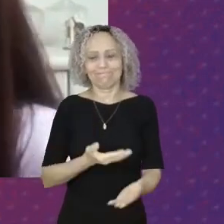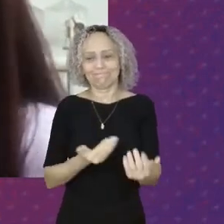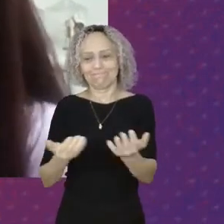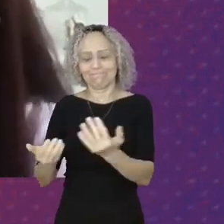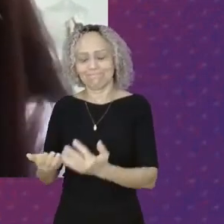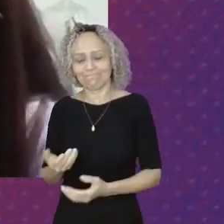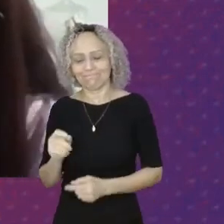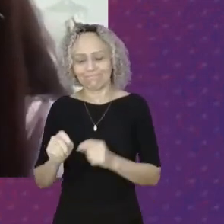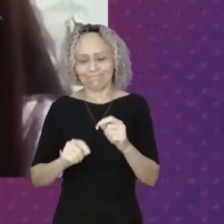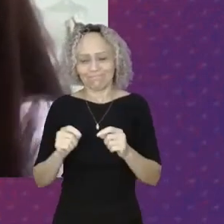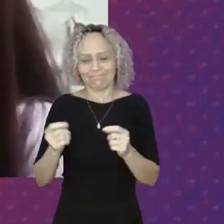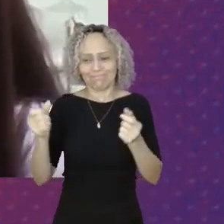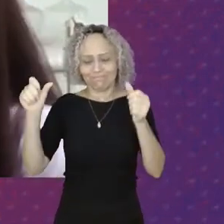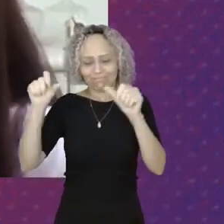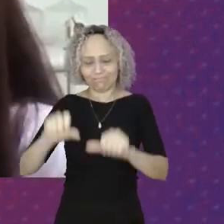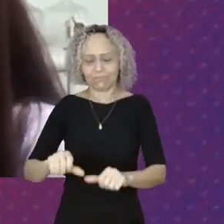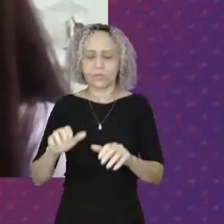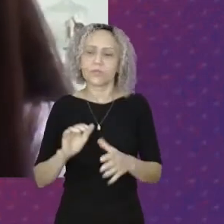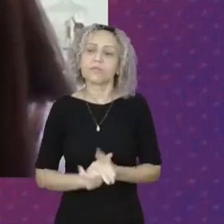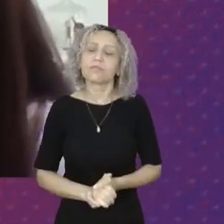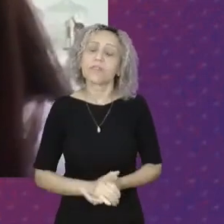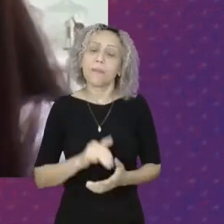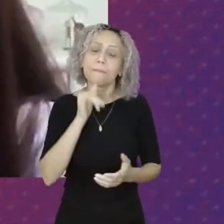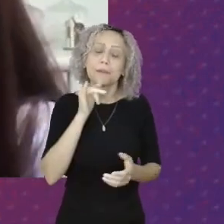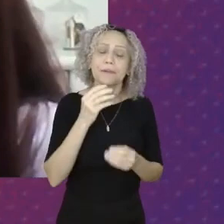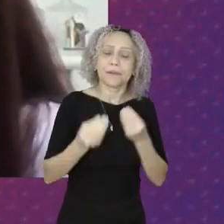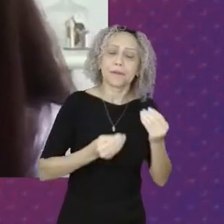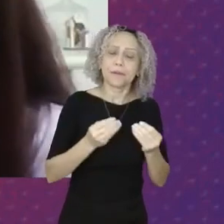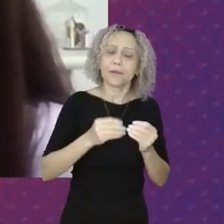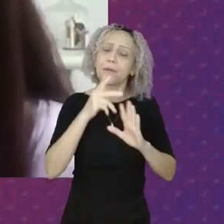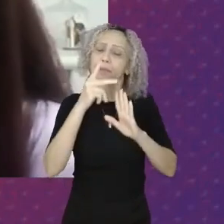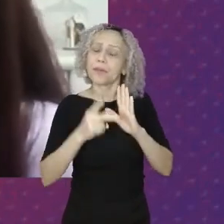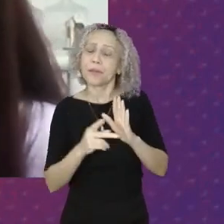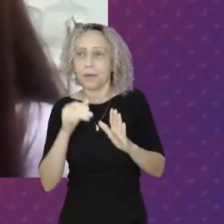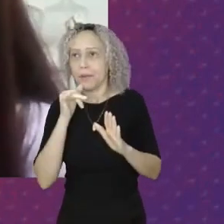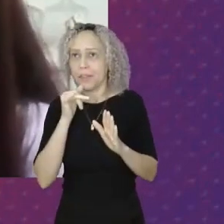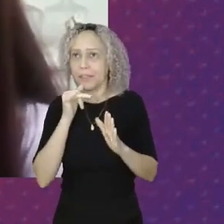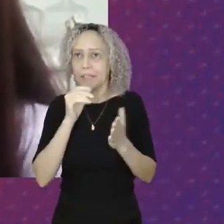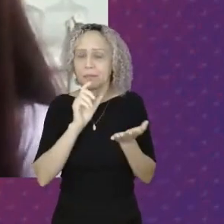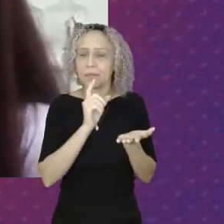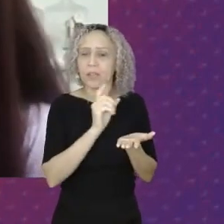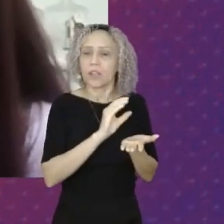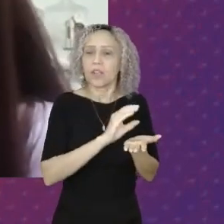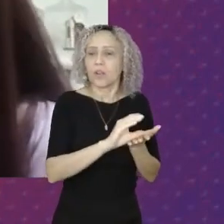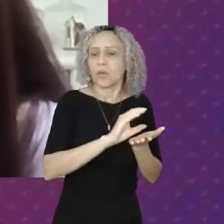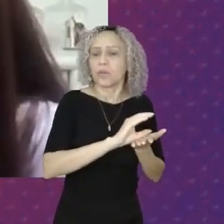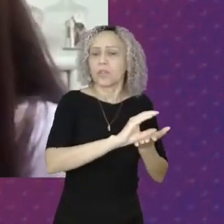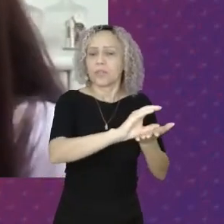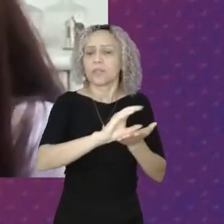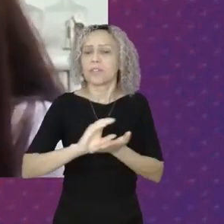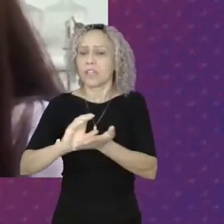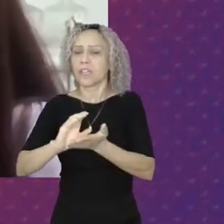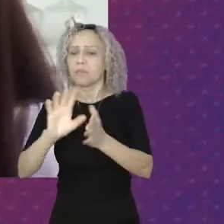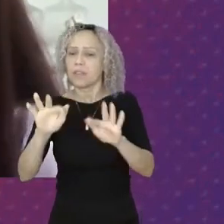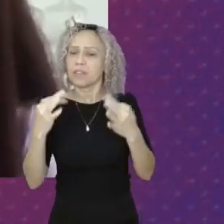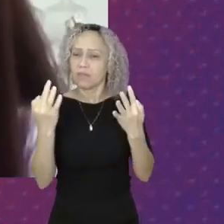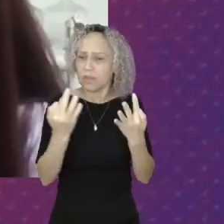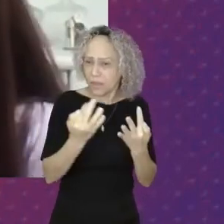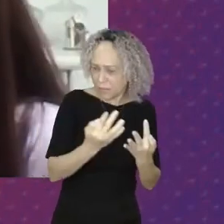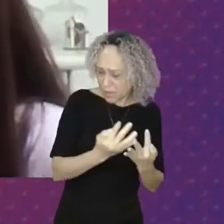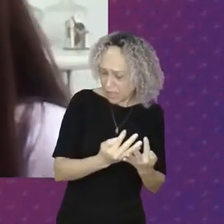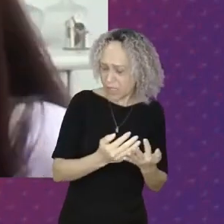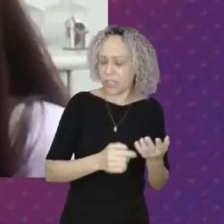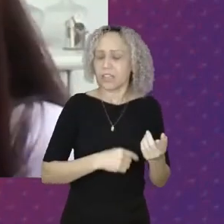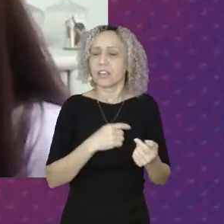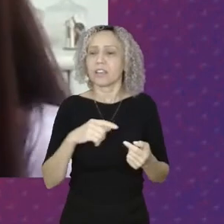sufocamento Dos programas Voltados para Transferência de renda E para a agricultura Familiar Tivemos a subordinação Das políticas nacionais Aos interesses